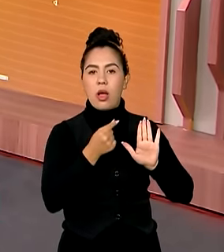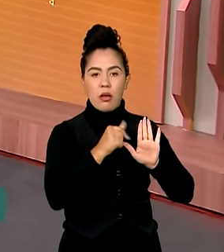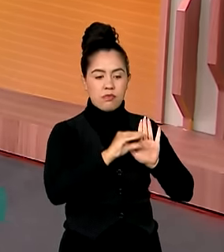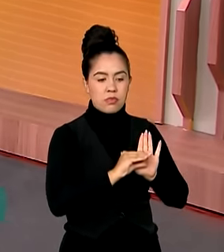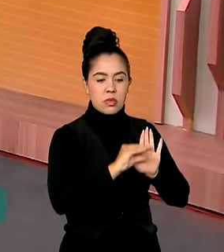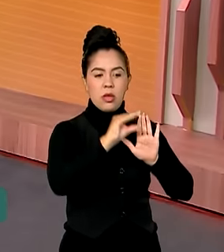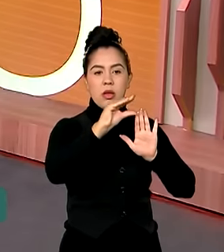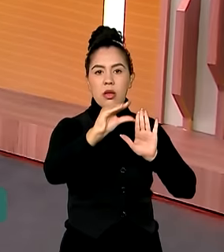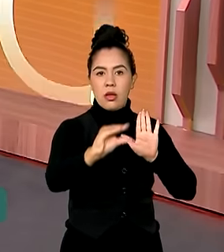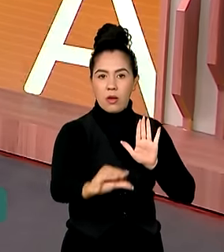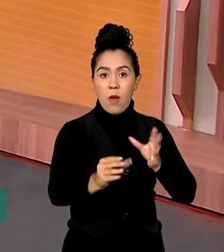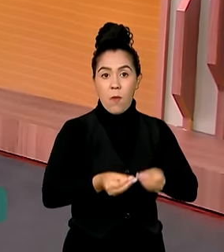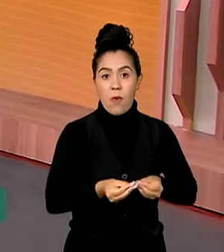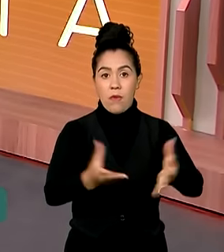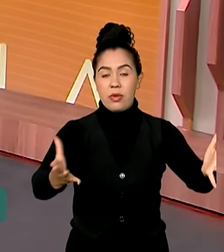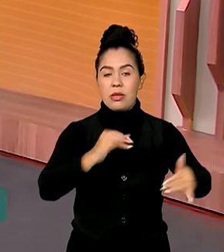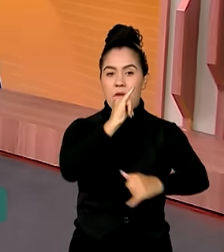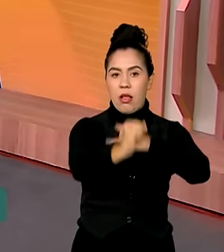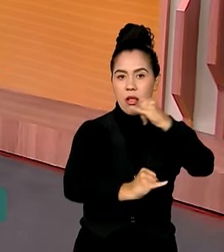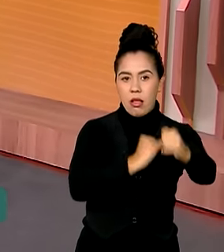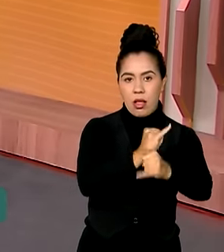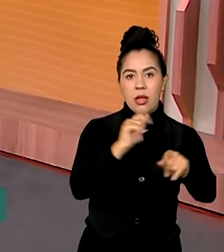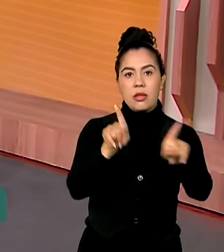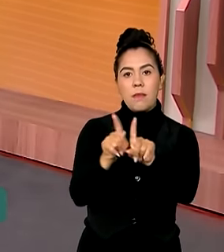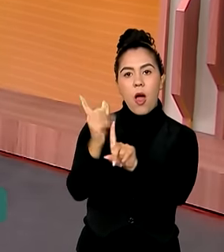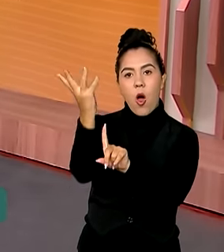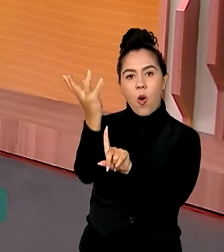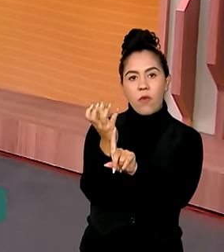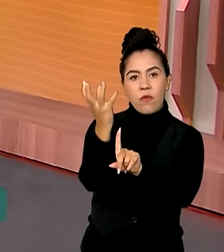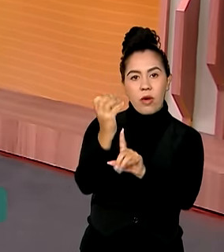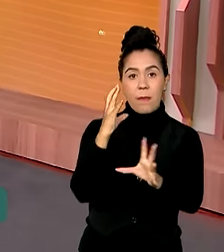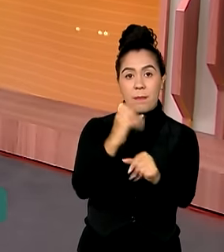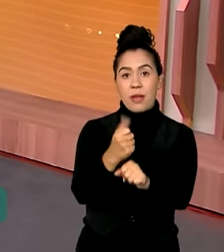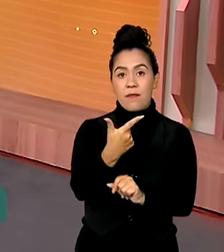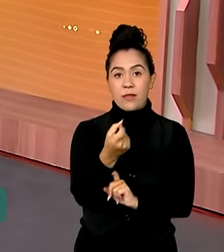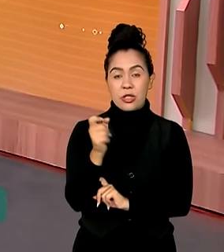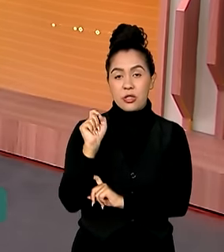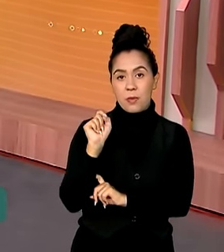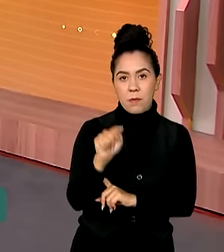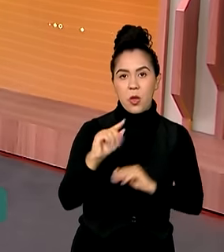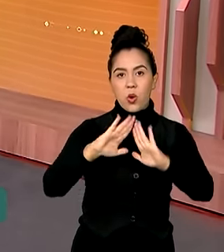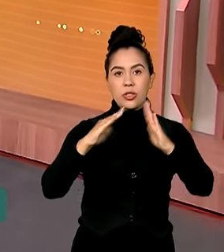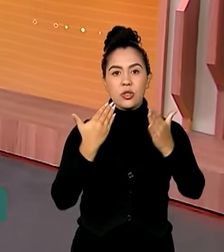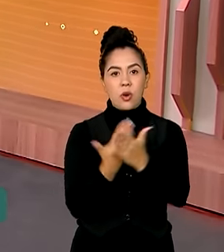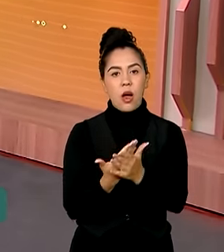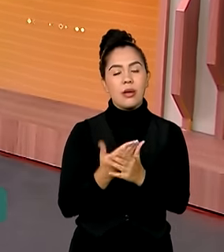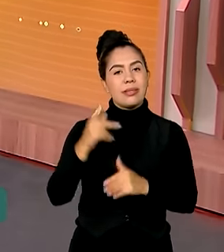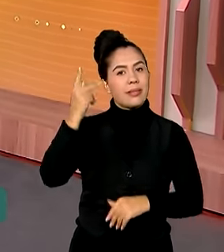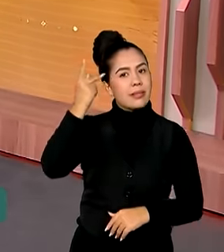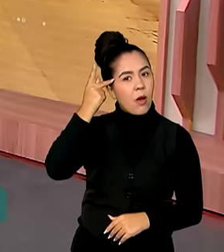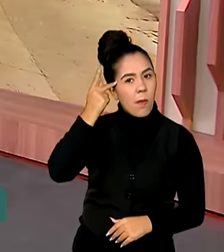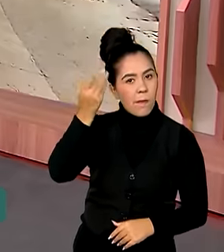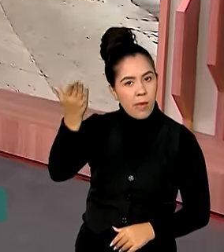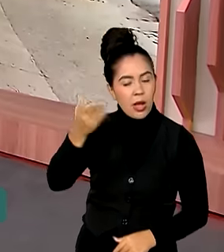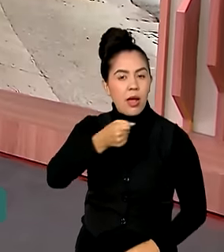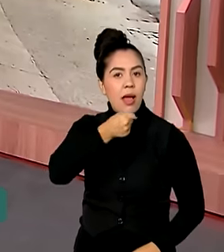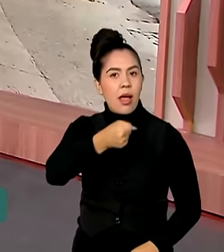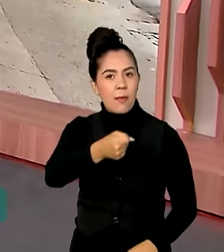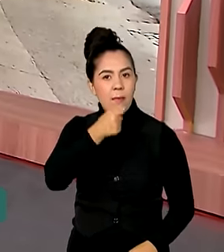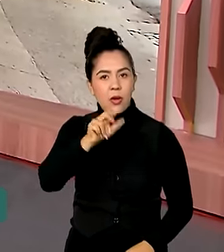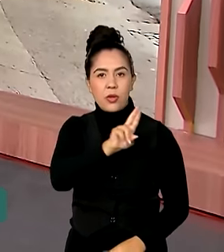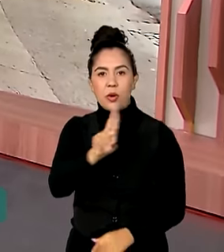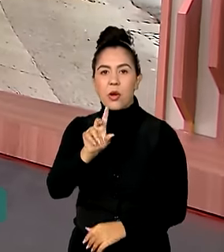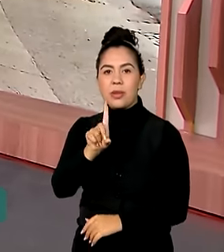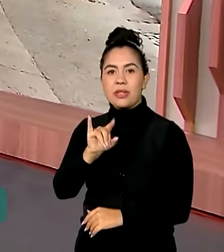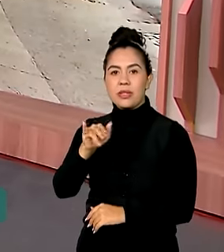internet de banda larga e Wi-Fi para até 20 mil escolas de São Paulo. Então, o repórter Dimas Soldi,